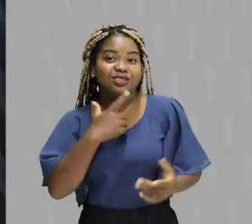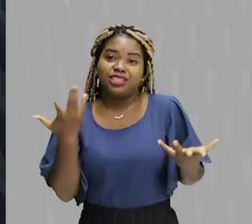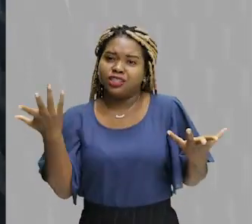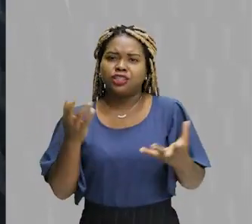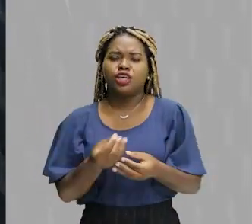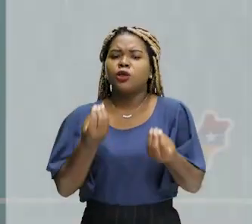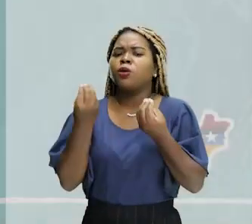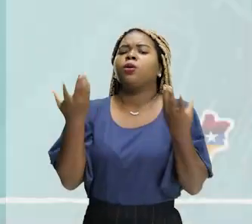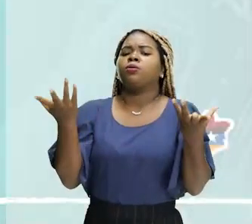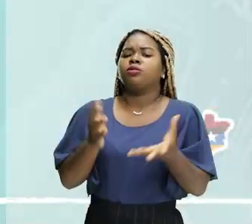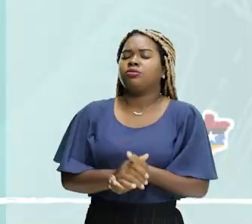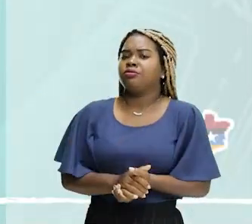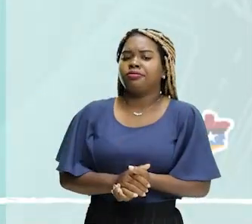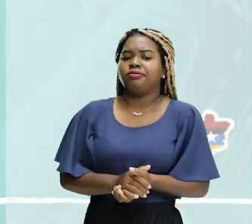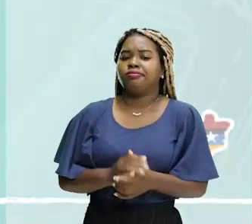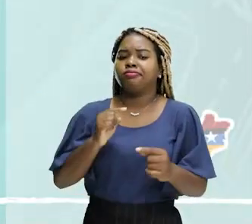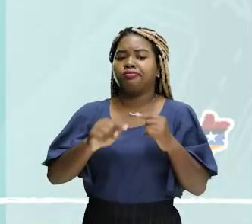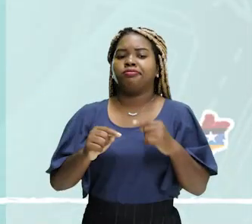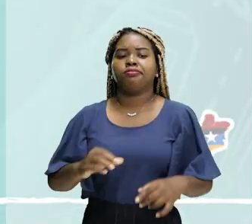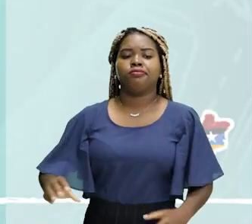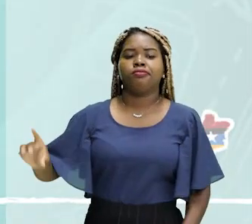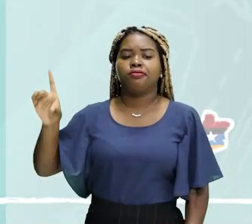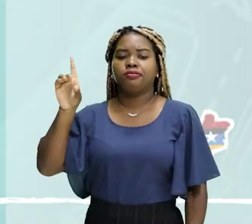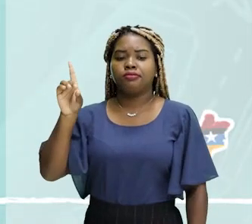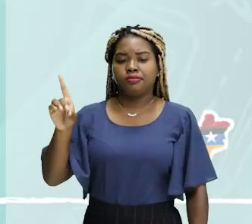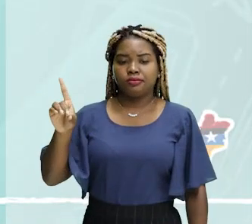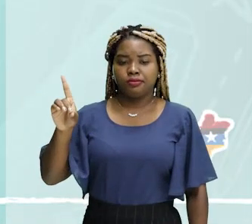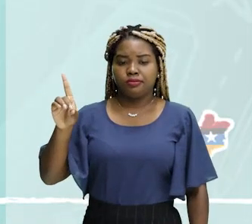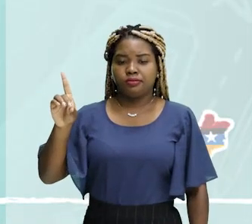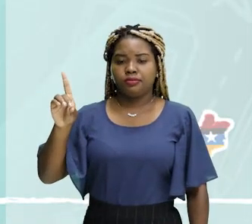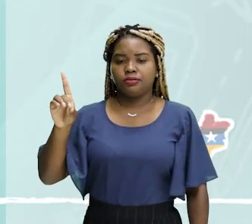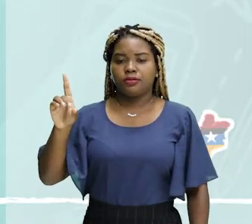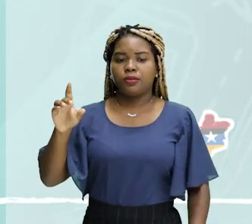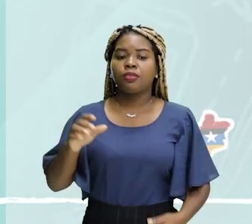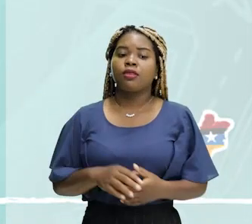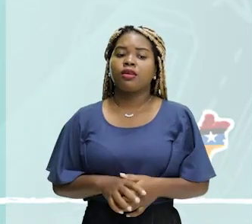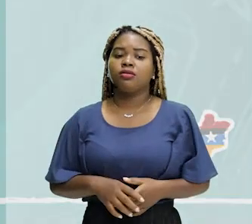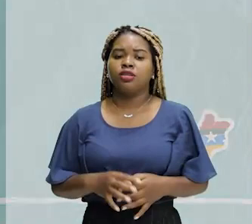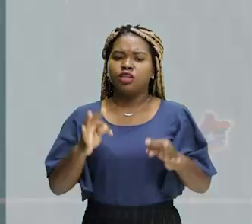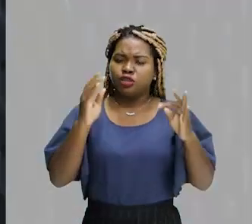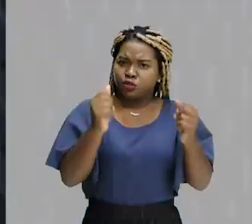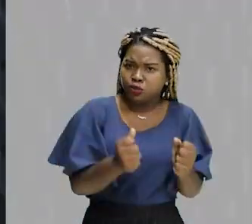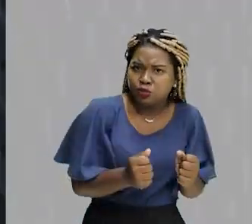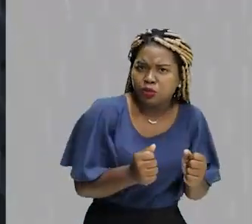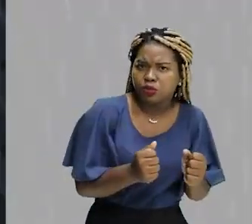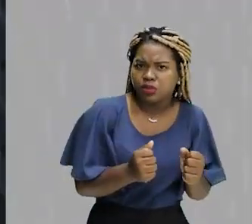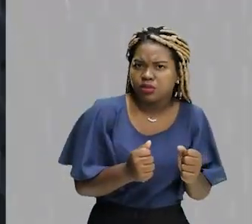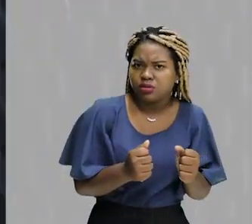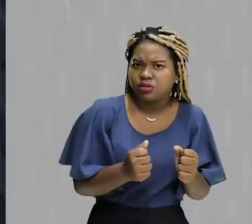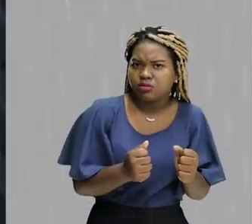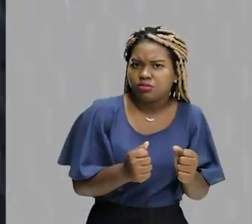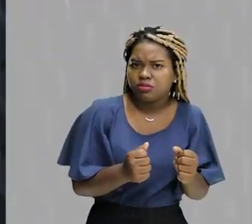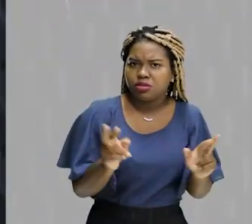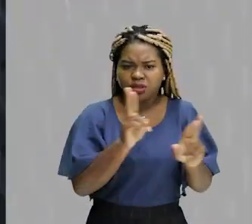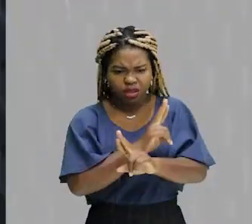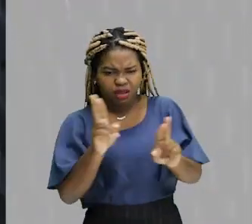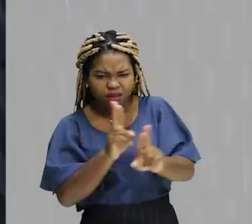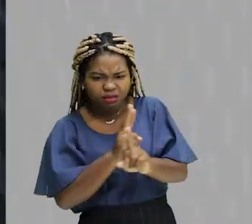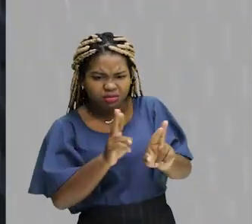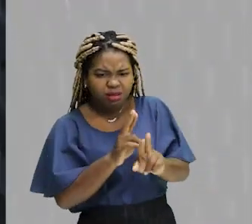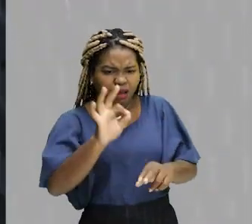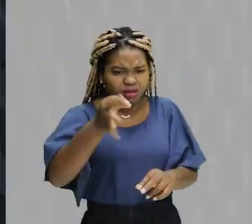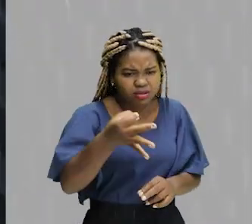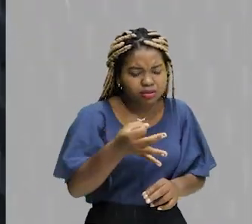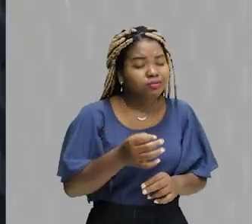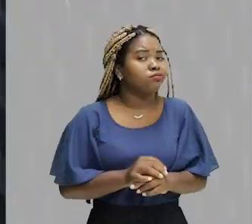certo. Letra D. Todas as alternativas correspondem ao conceito? Não. Nem todas. A letra A não corresponde. A letra